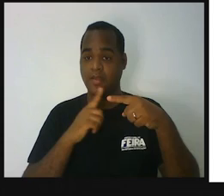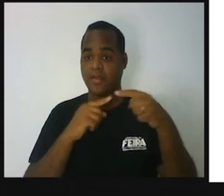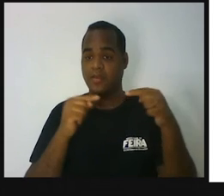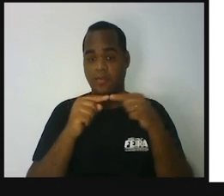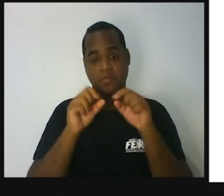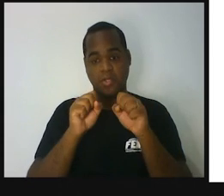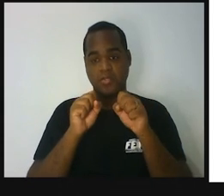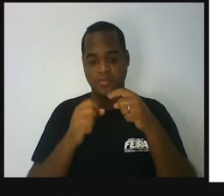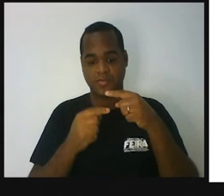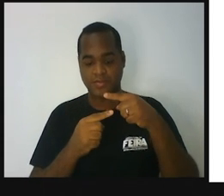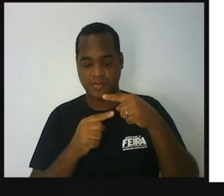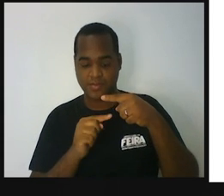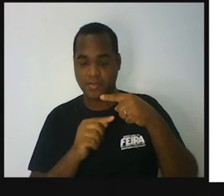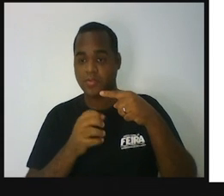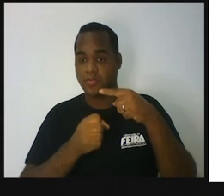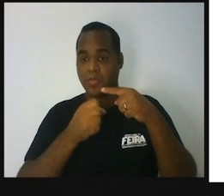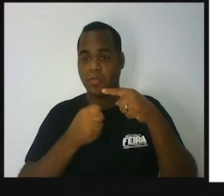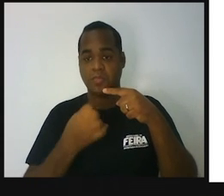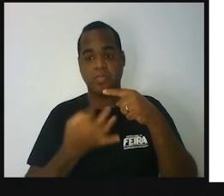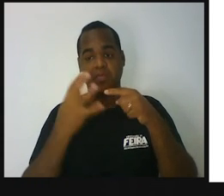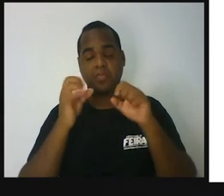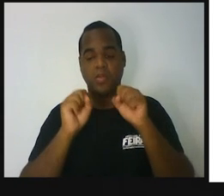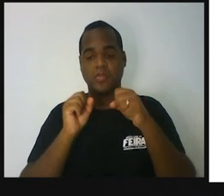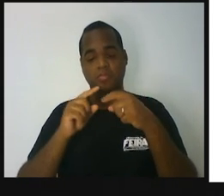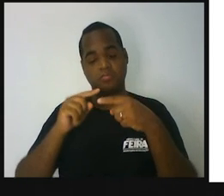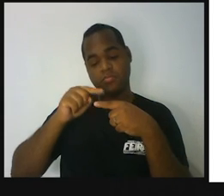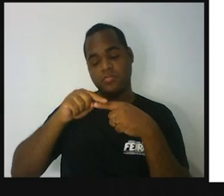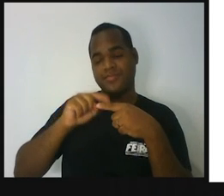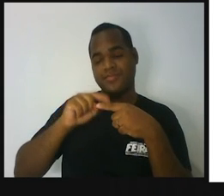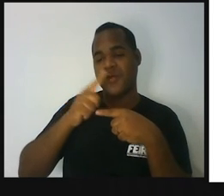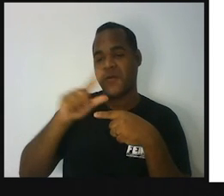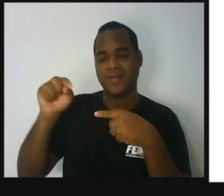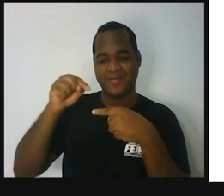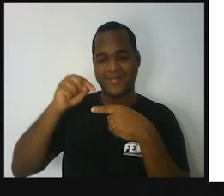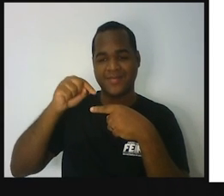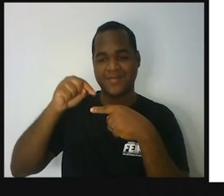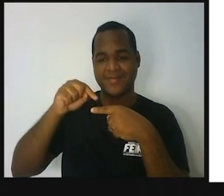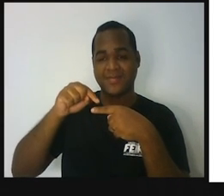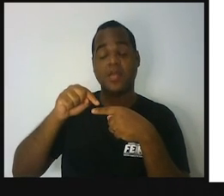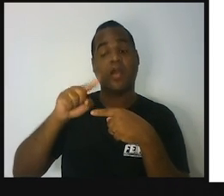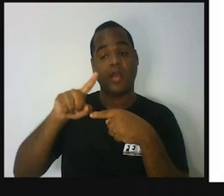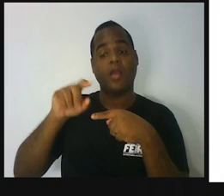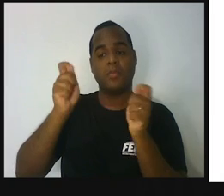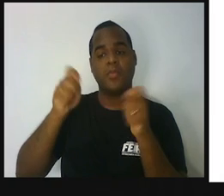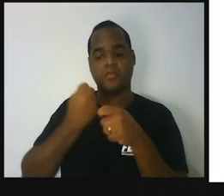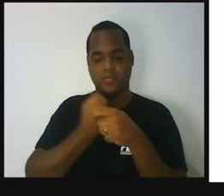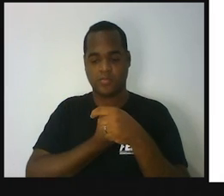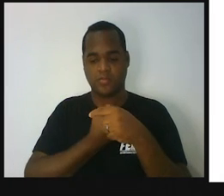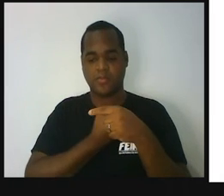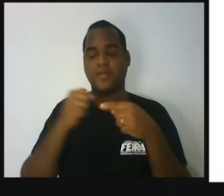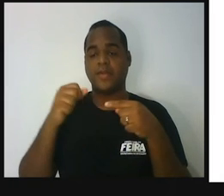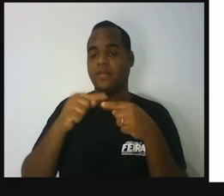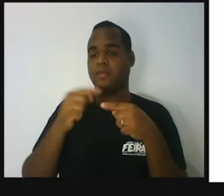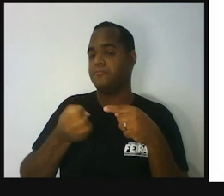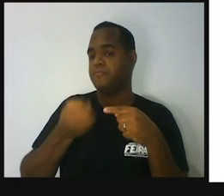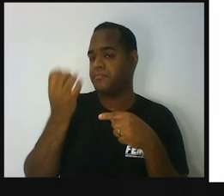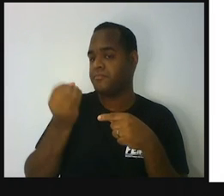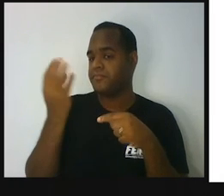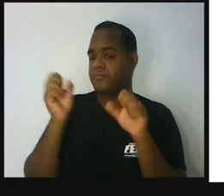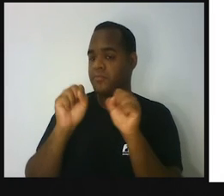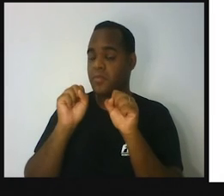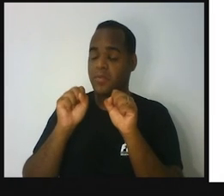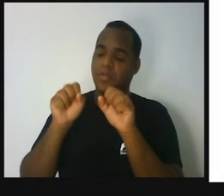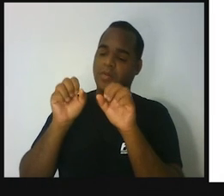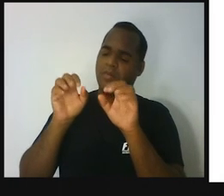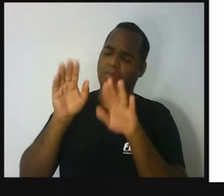possibilidades, em cima da fraçãozinha é o número que representa a quantidade de possibilidades